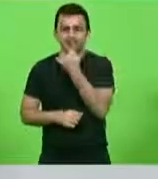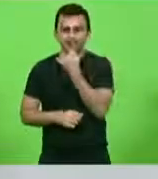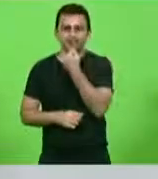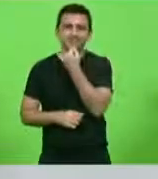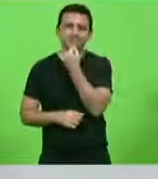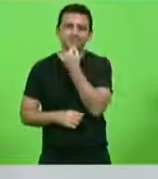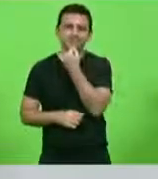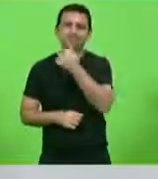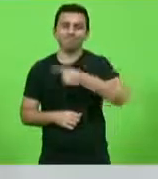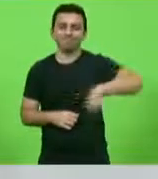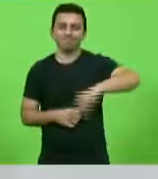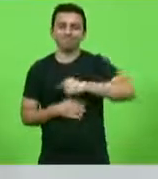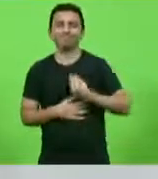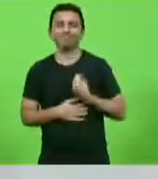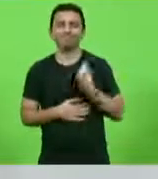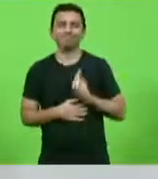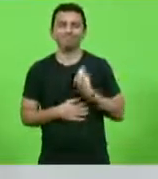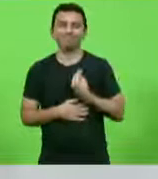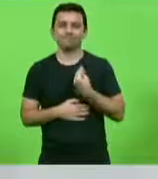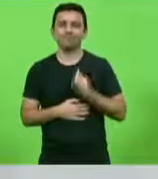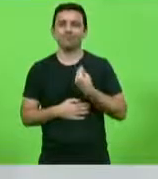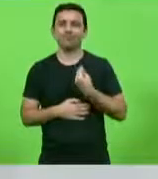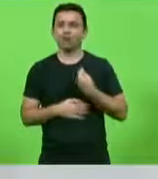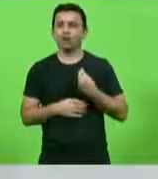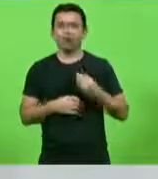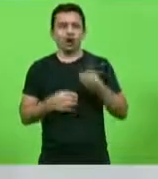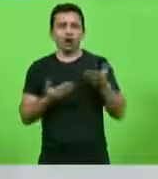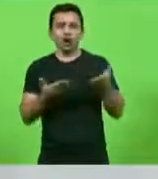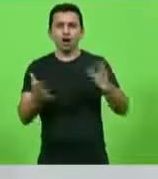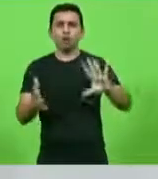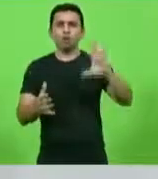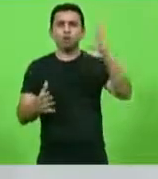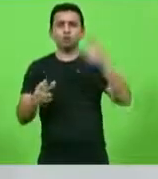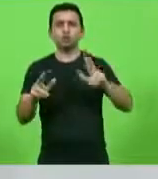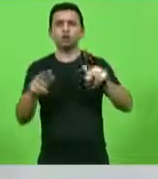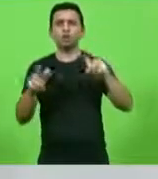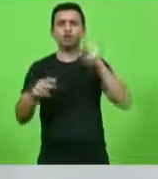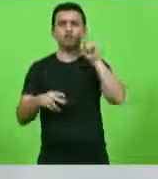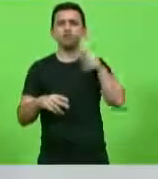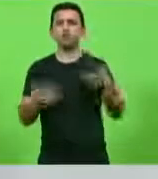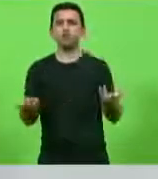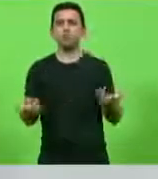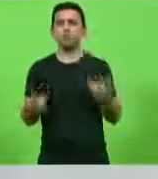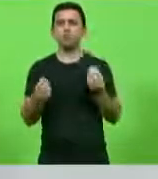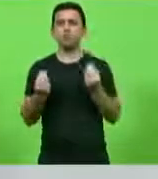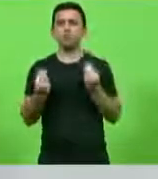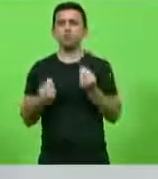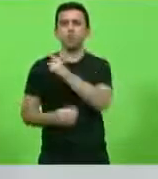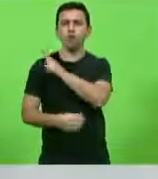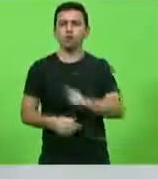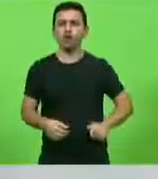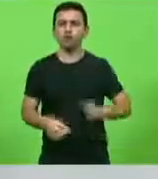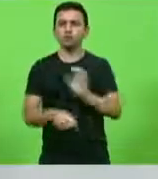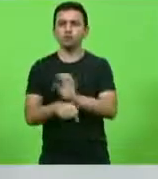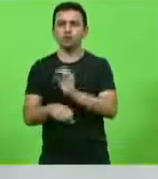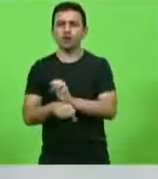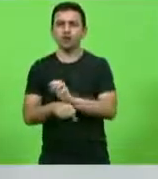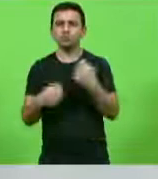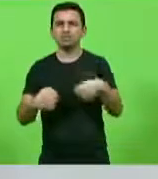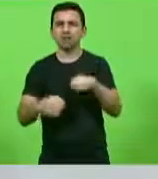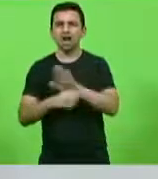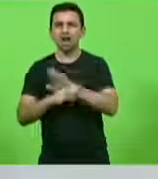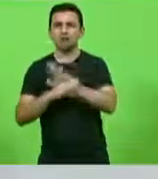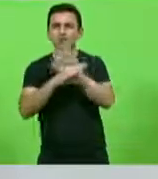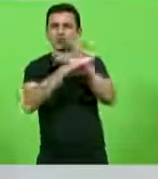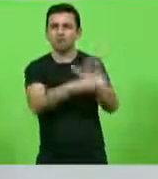nós temos que viver algo jamais visto na história desse país. O governo do Estado tem que socorrer